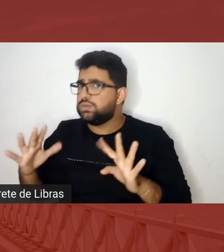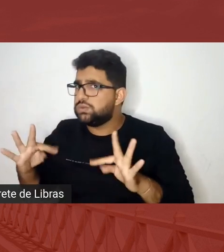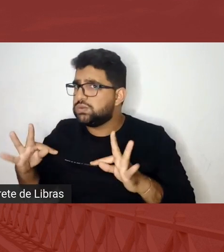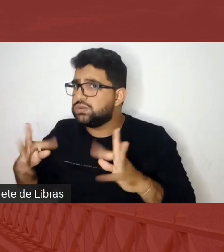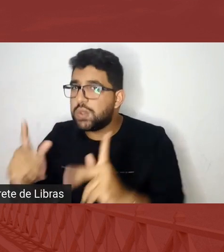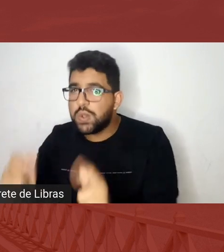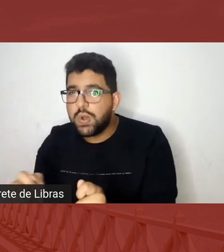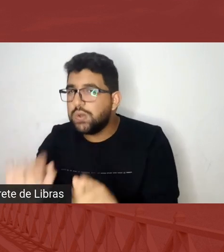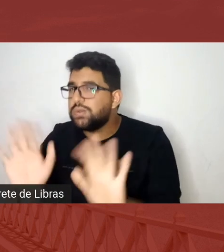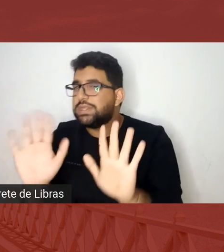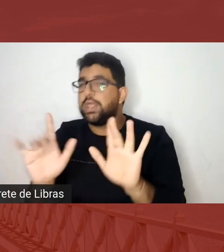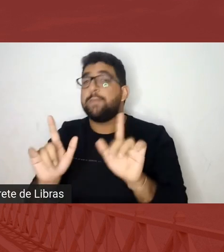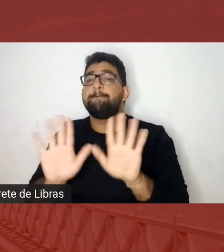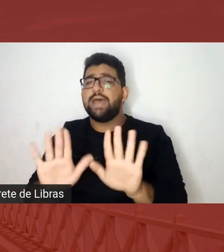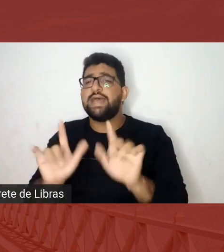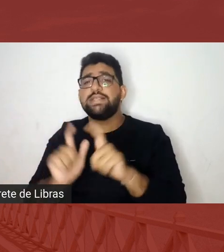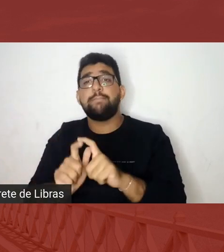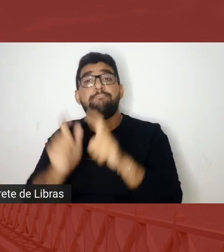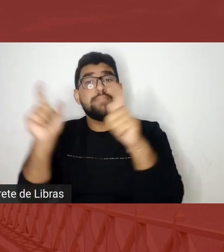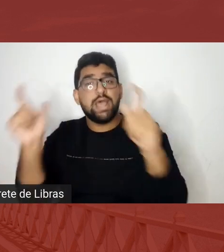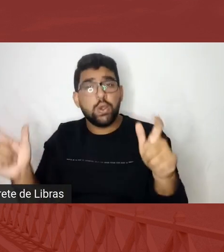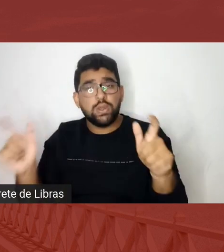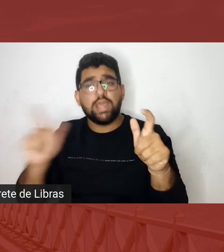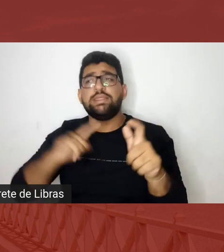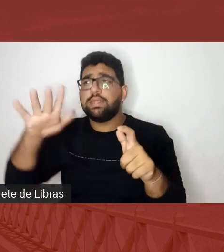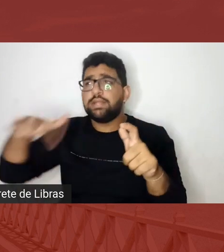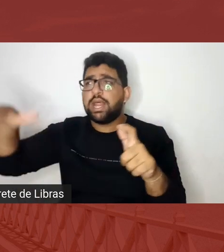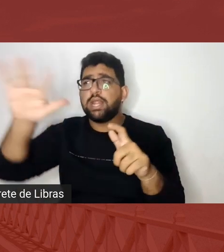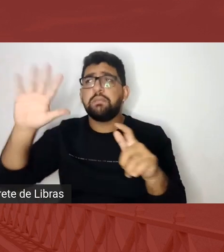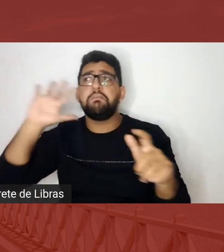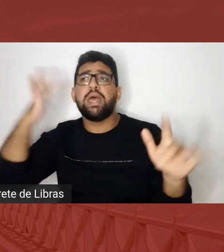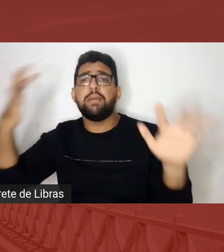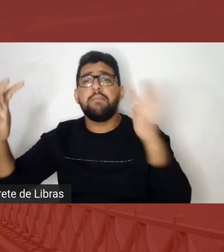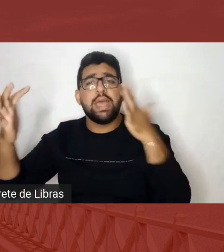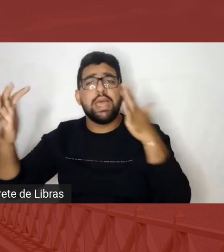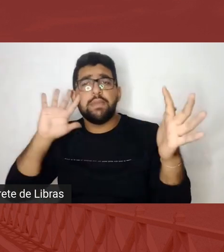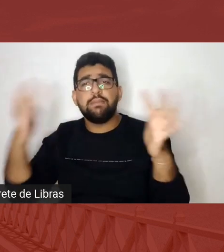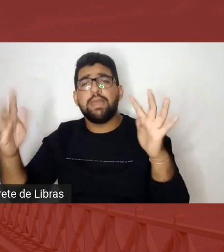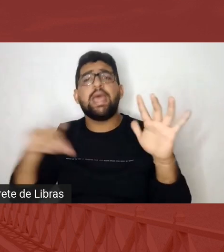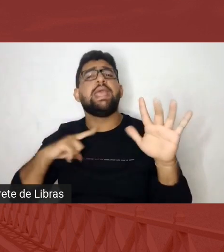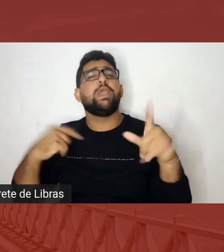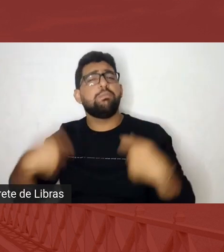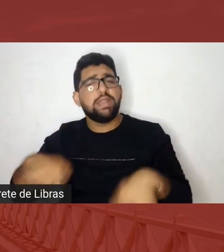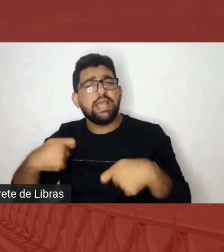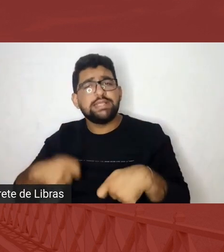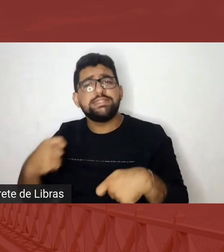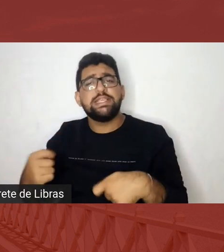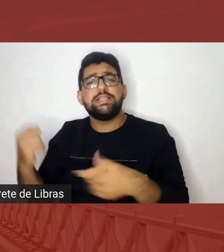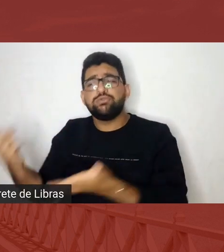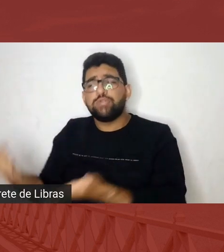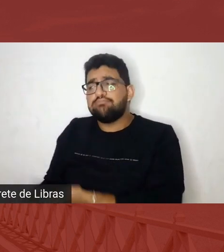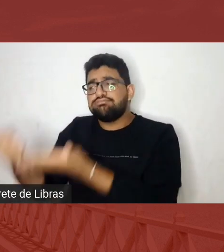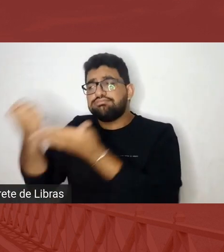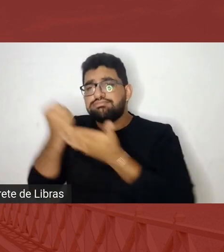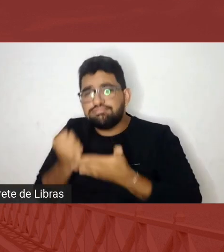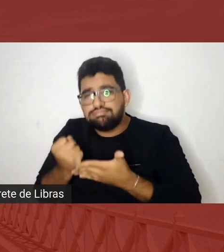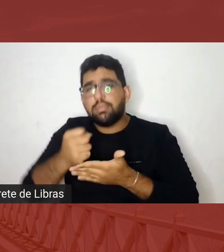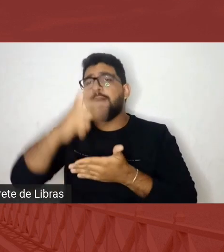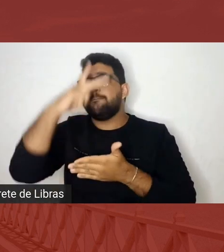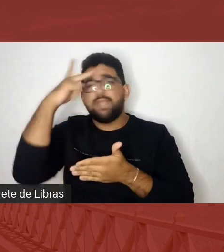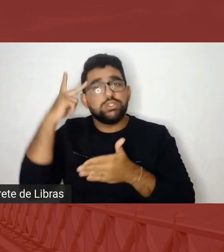maioria que está em espaços de decisões e de poder eu preciso me fortalecer com aquelas pessoas que estão na luta